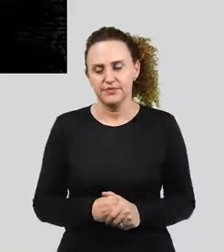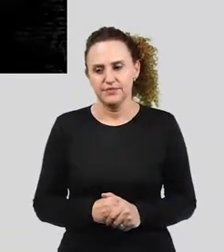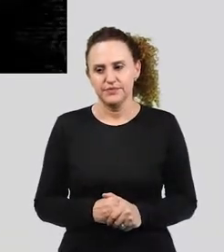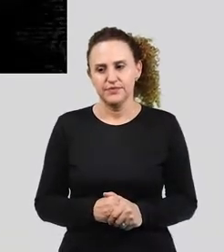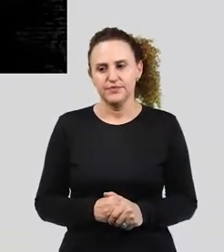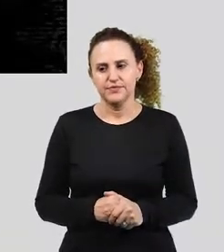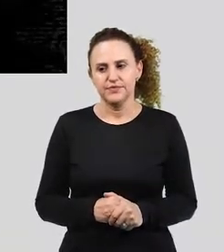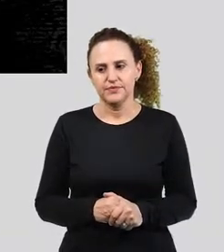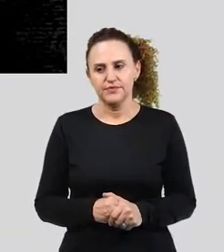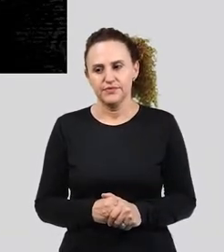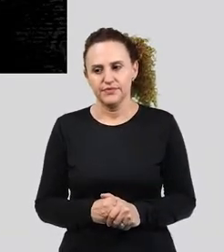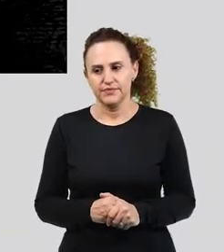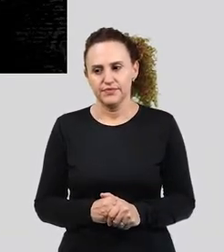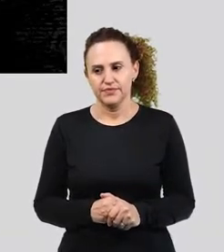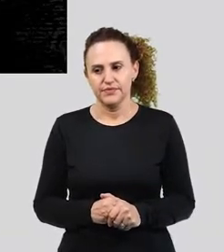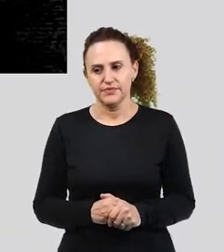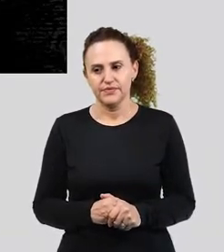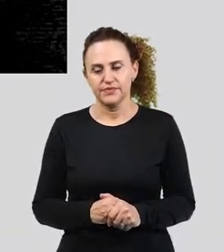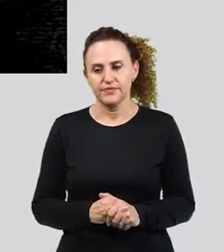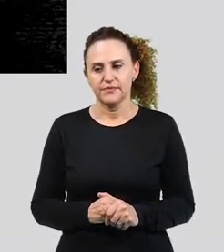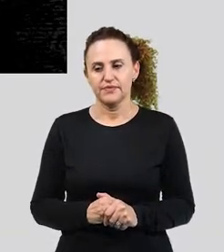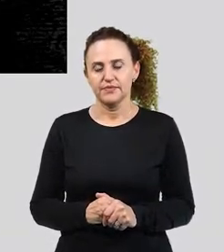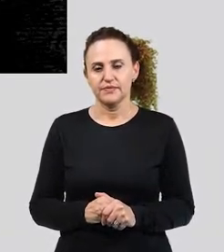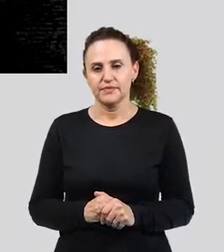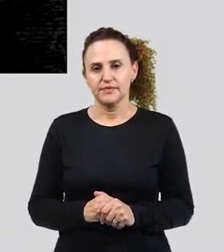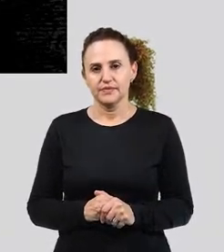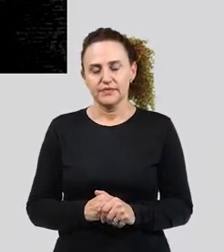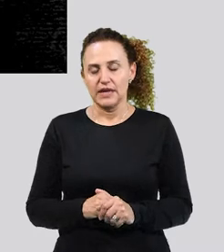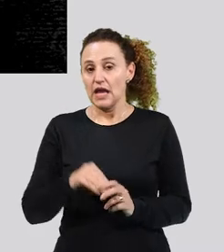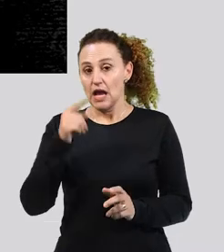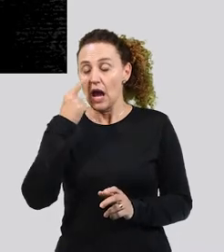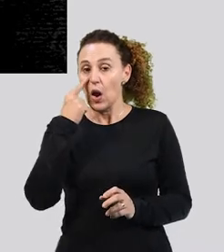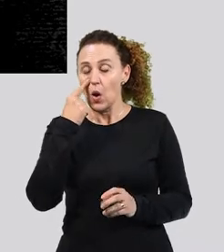carteira na carteira, a mulher sentada na cadeira,